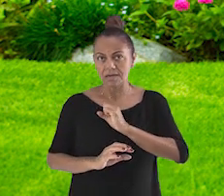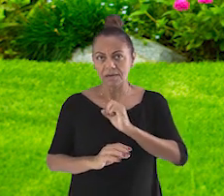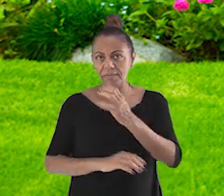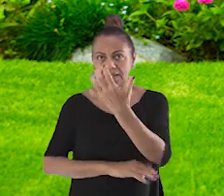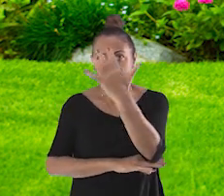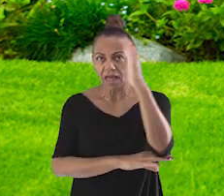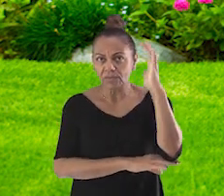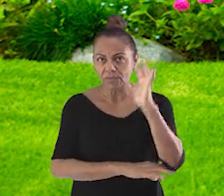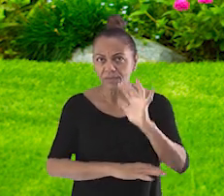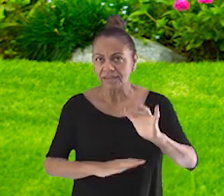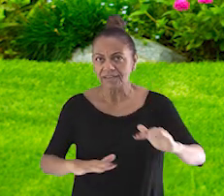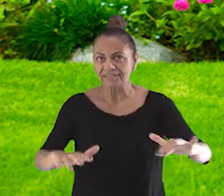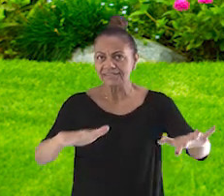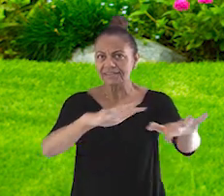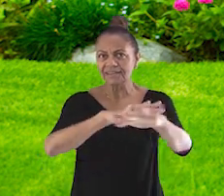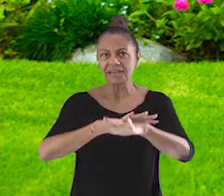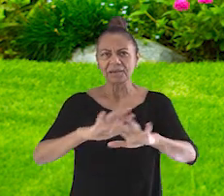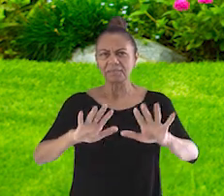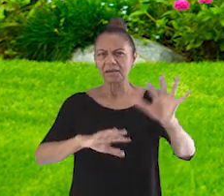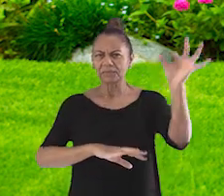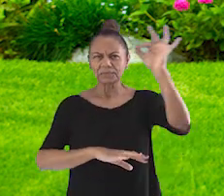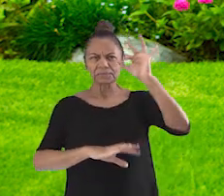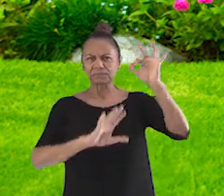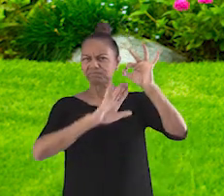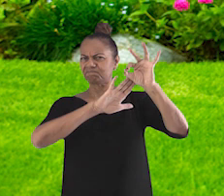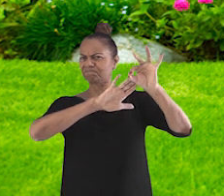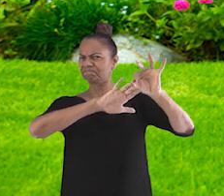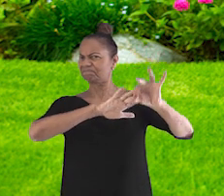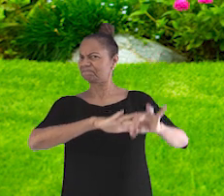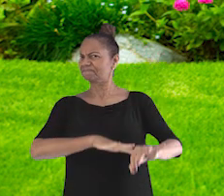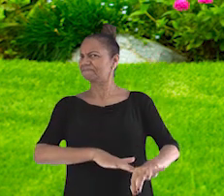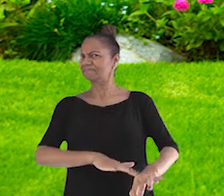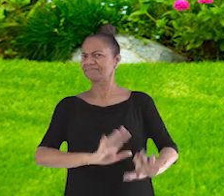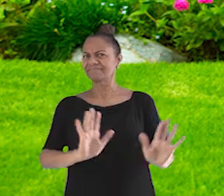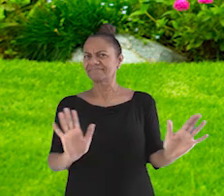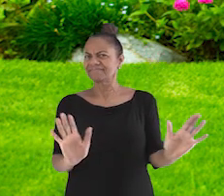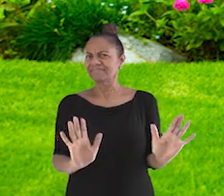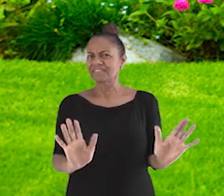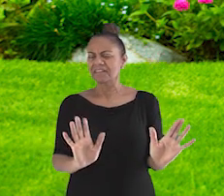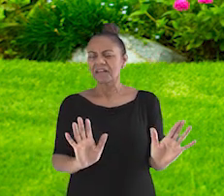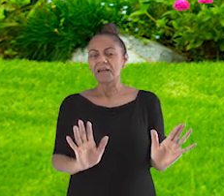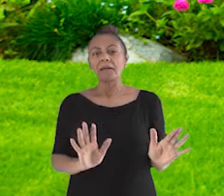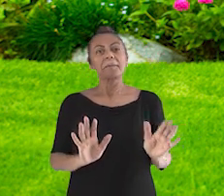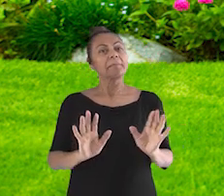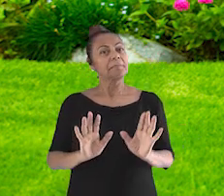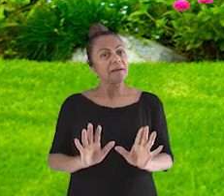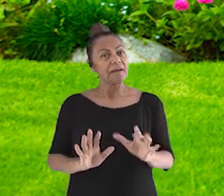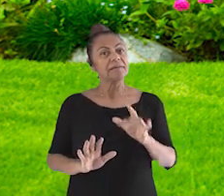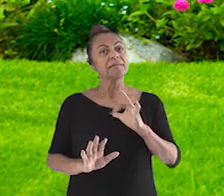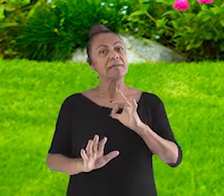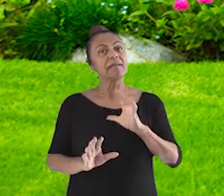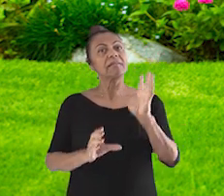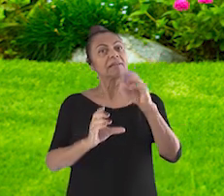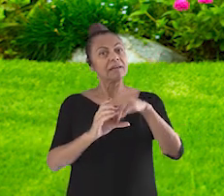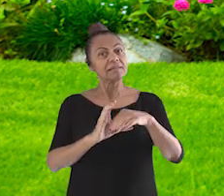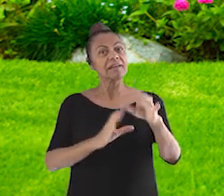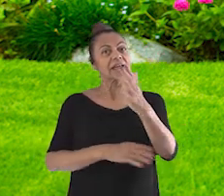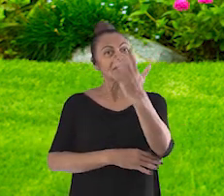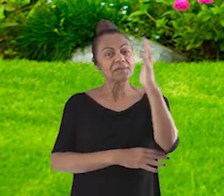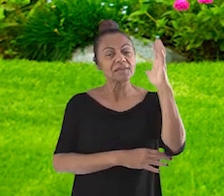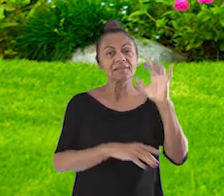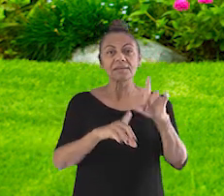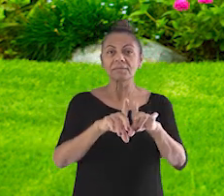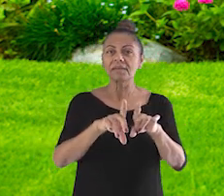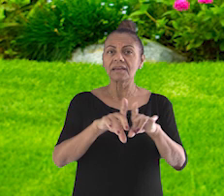ó, eu amo a natureza, mas eu não gosto de mosquito de jeito nenhum. O problema é que eles também fazem parte da natureza. Tem